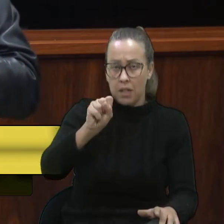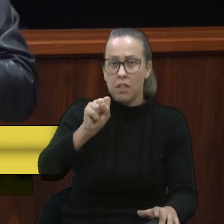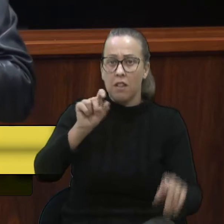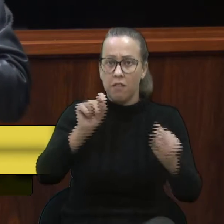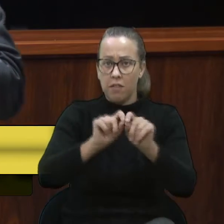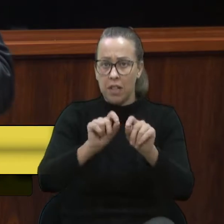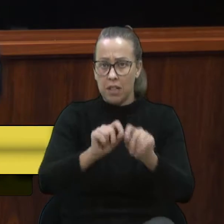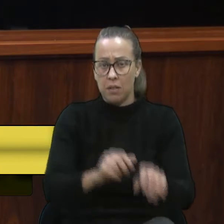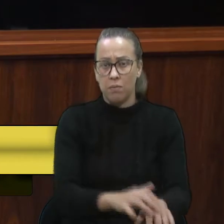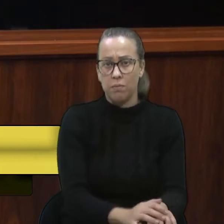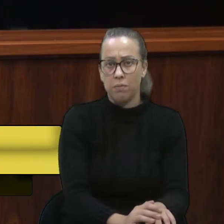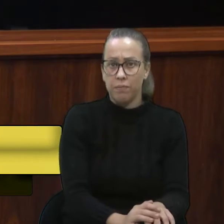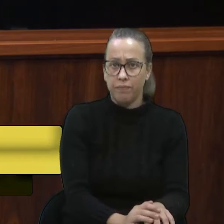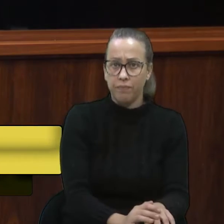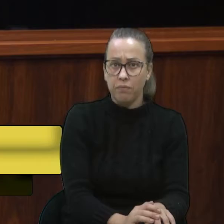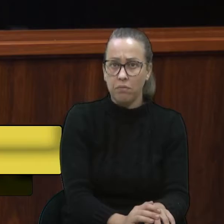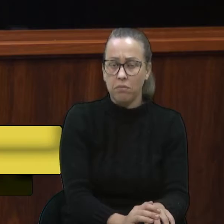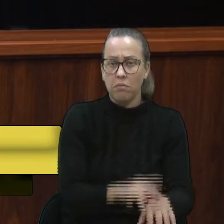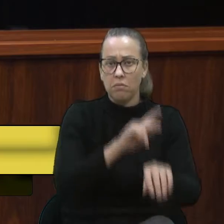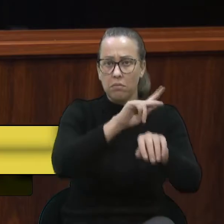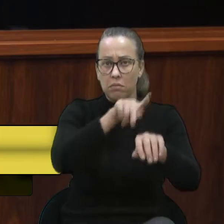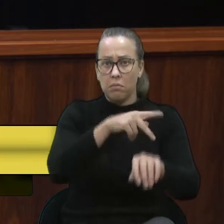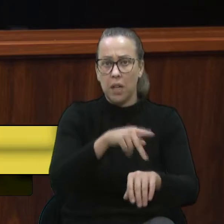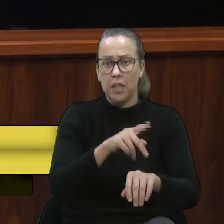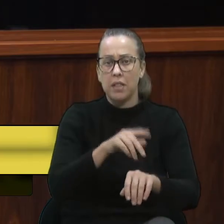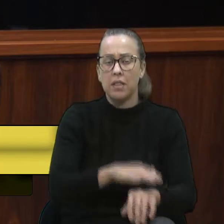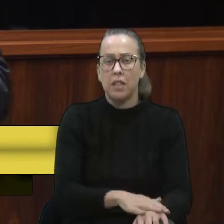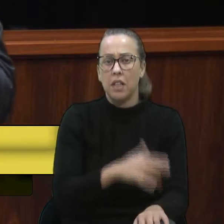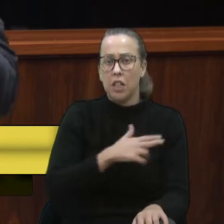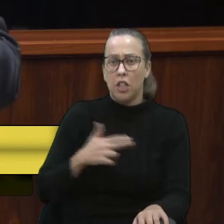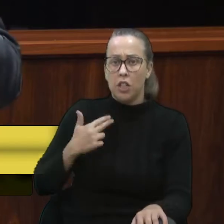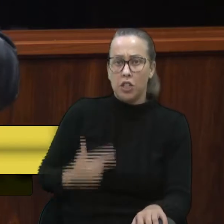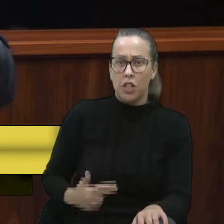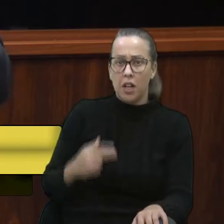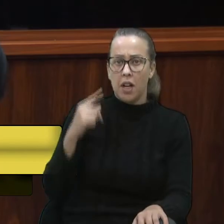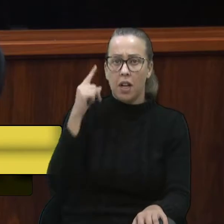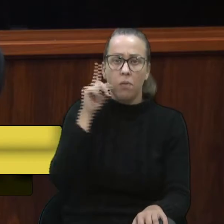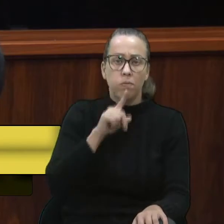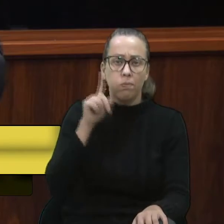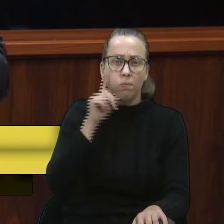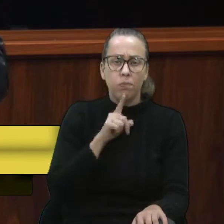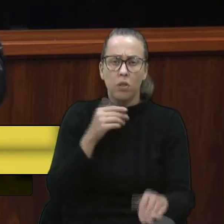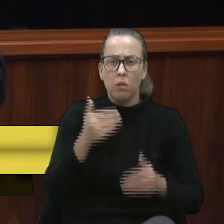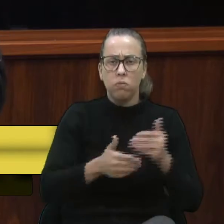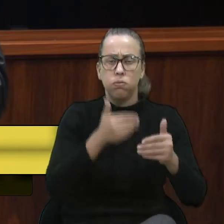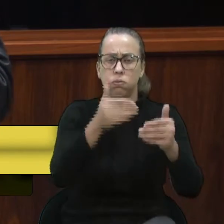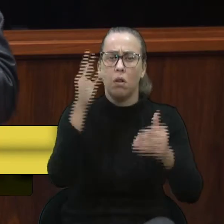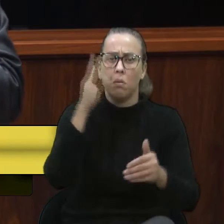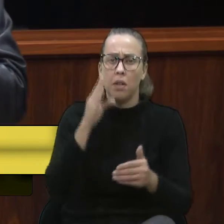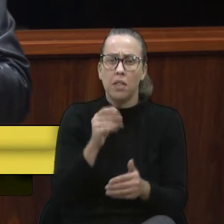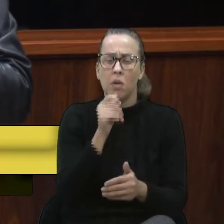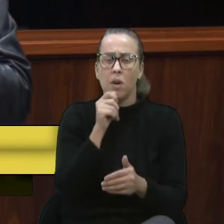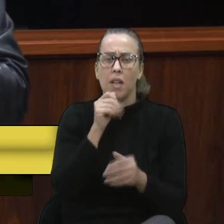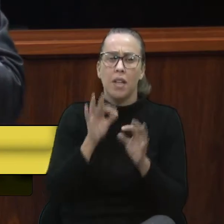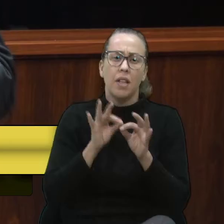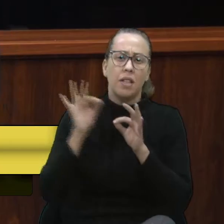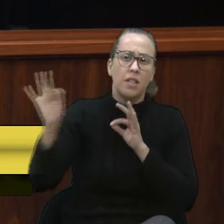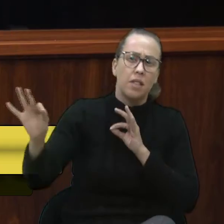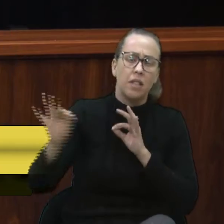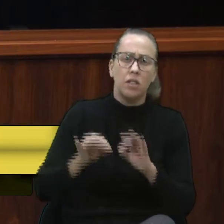façam. Países como China, Índia, Estados Unidos, estão muito adiantados, né? O Brasil ainda está muito distante.